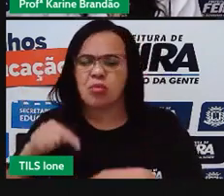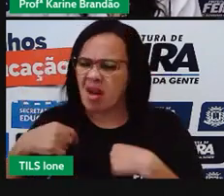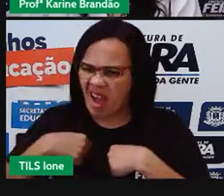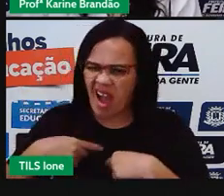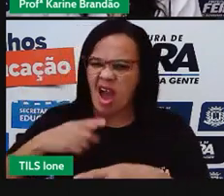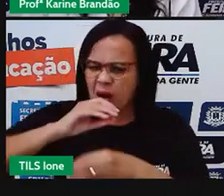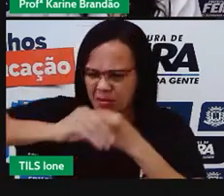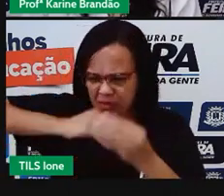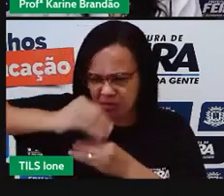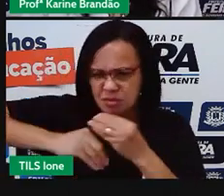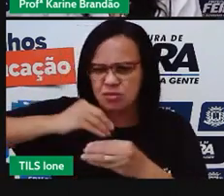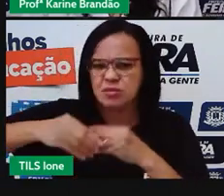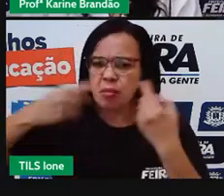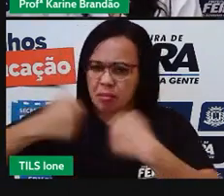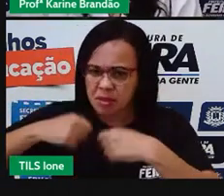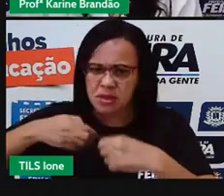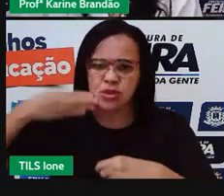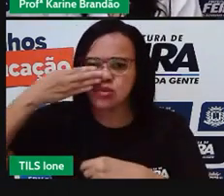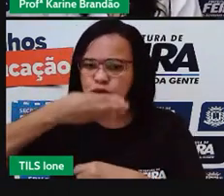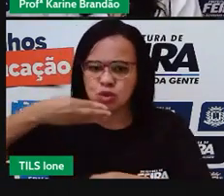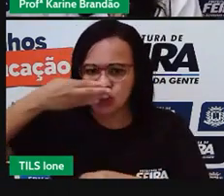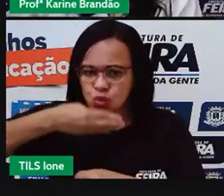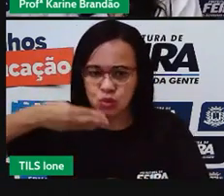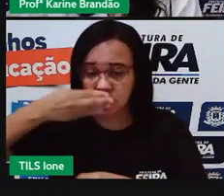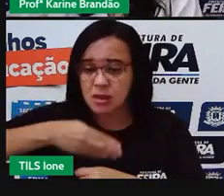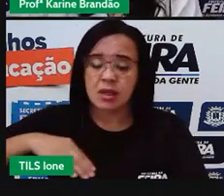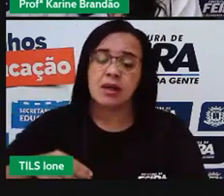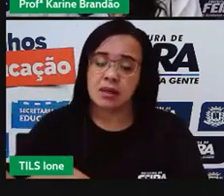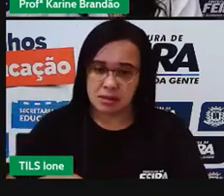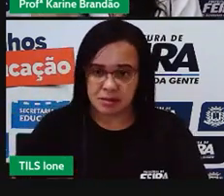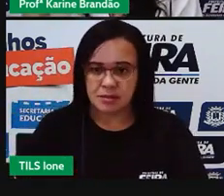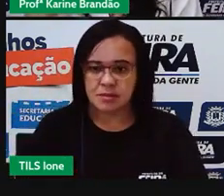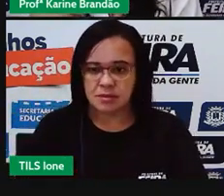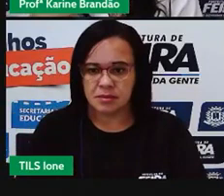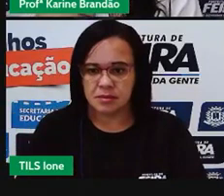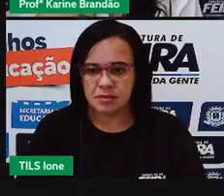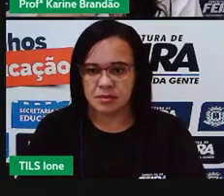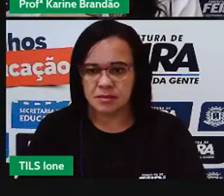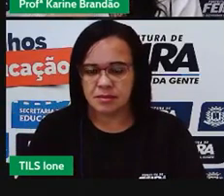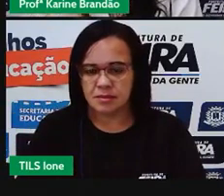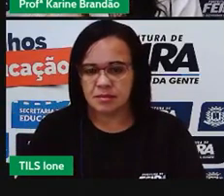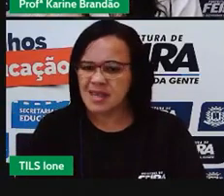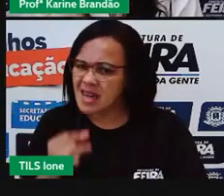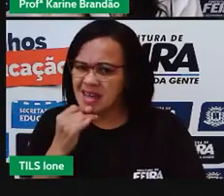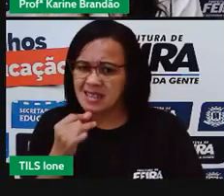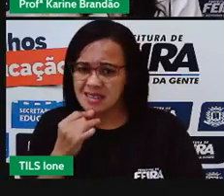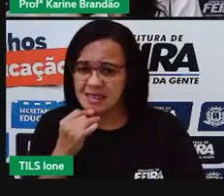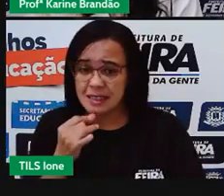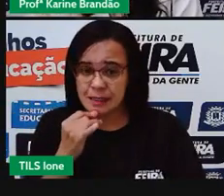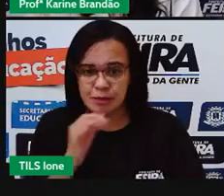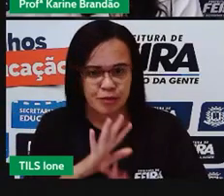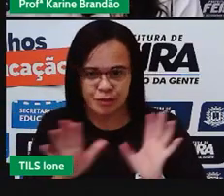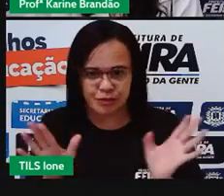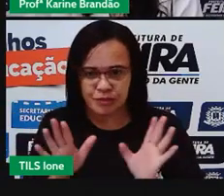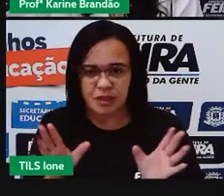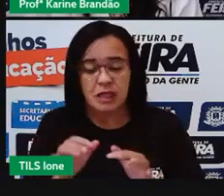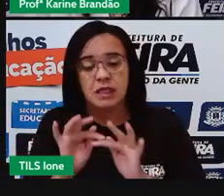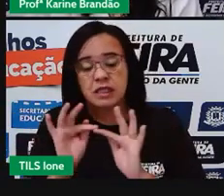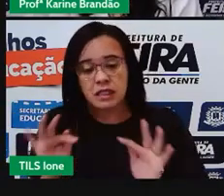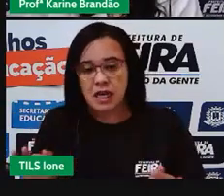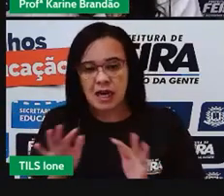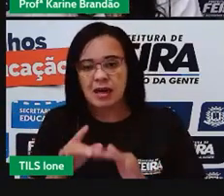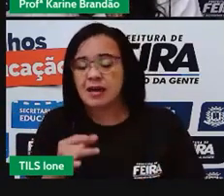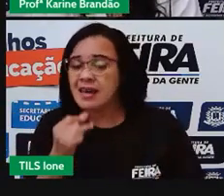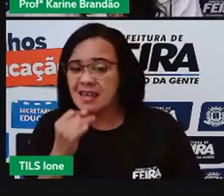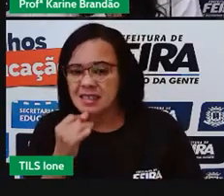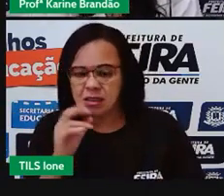que o açúcar veio, né? Vou dar exemplos aqui, supérfluos, tá? Que não